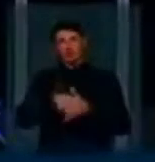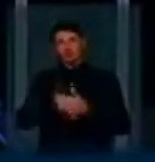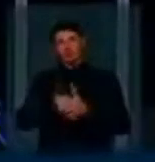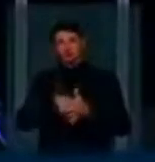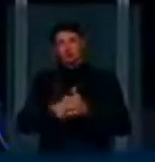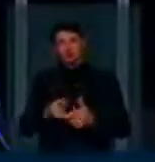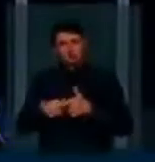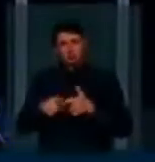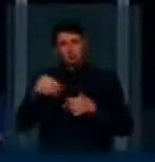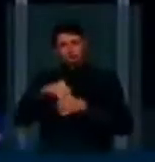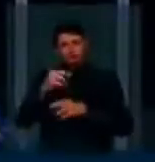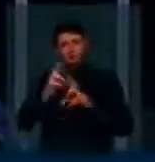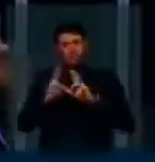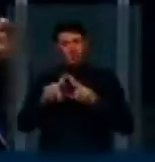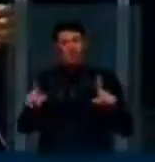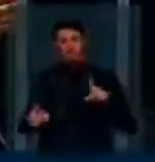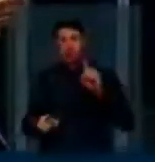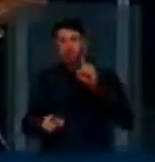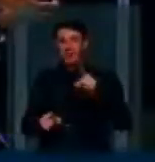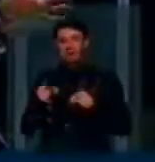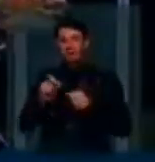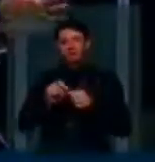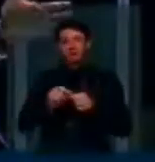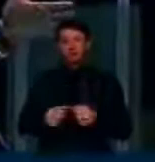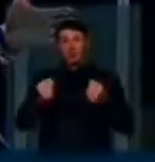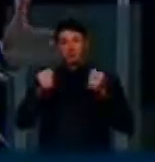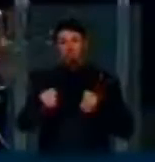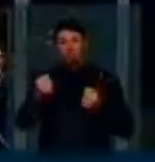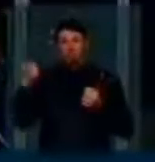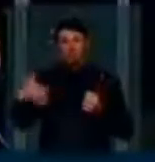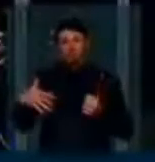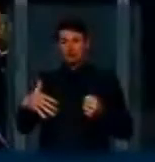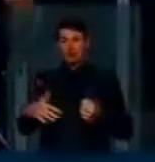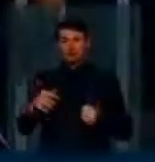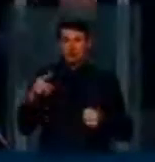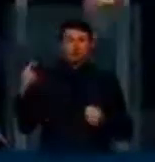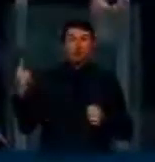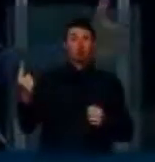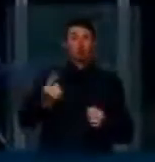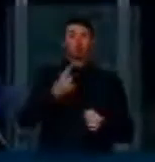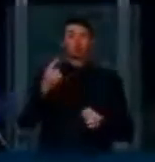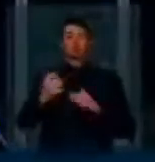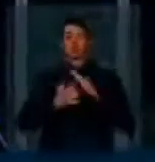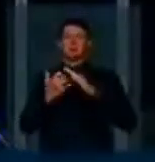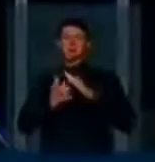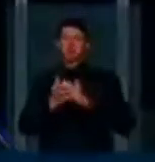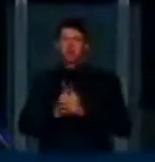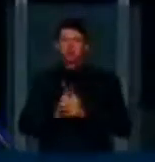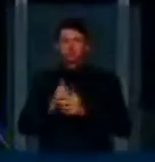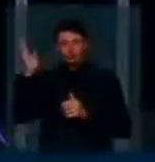na rede. No entanto, isso geraria um ônus, um peso, para todos os provedores de aplicação no país.